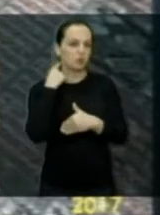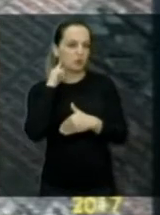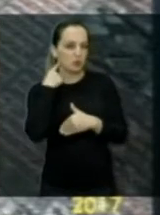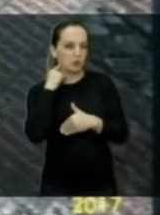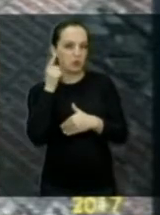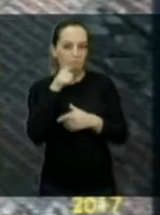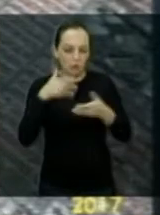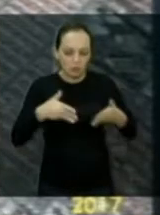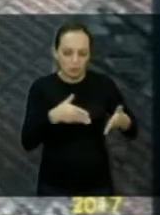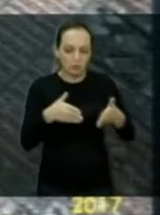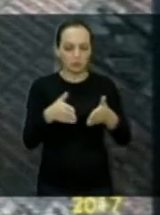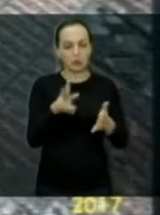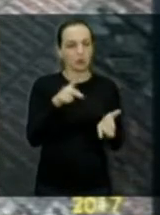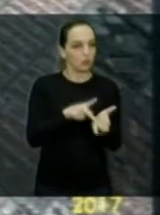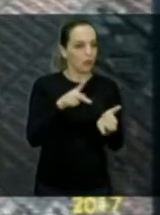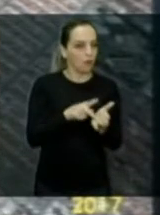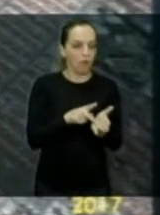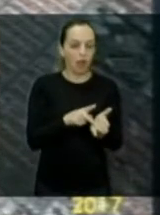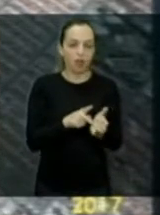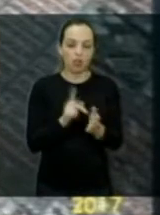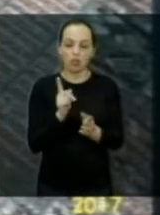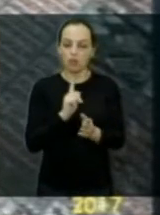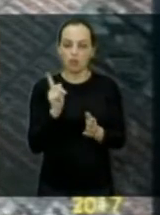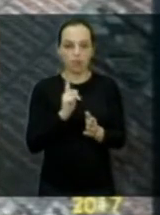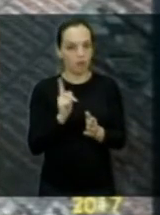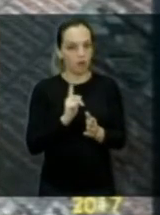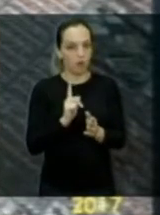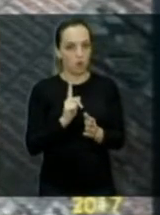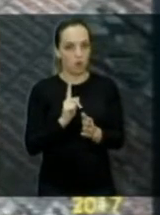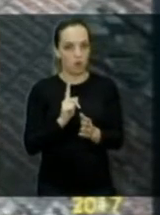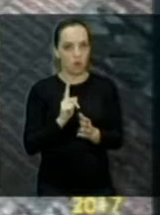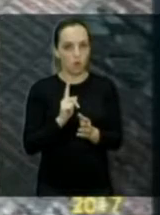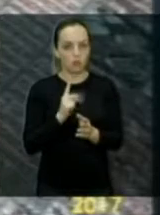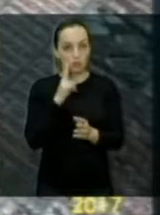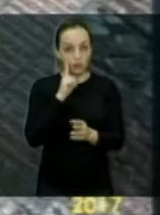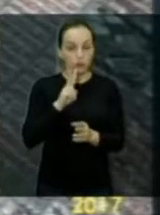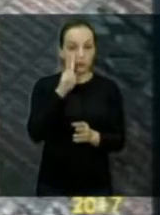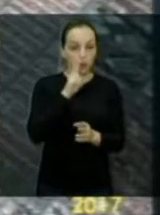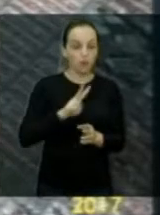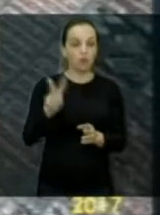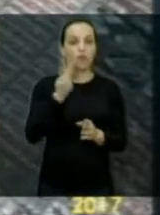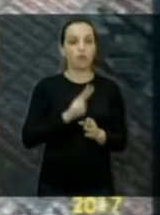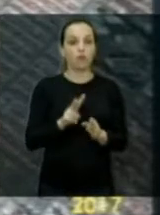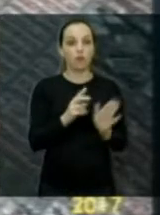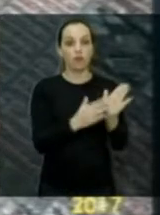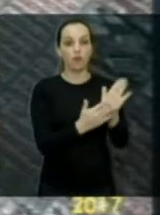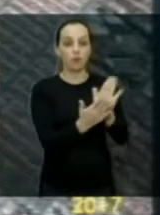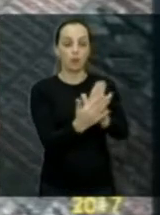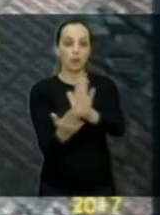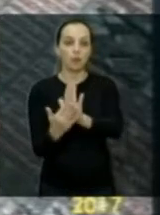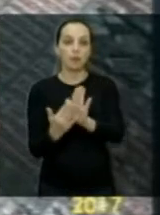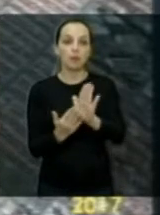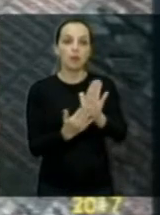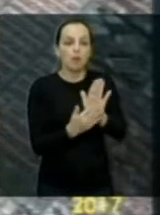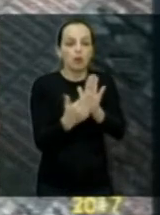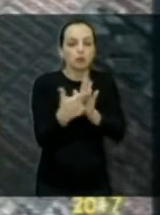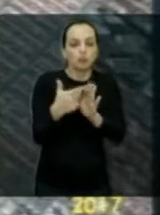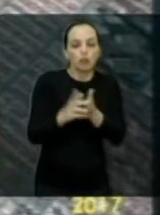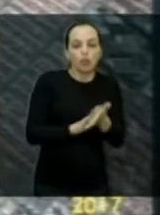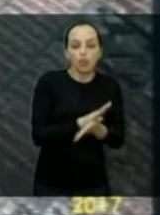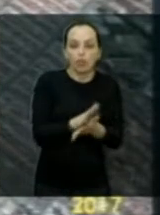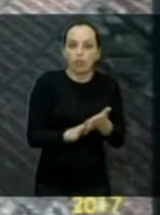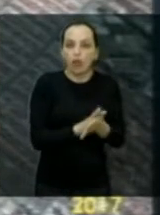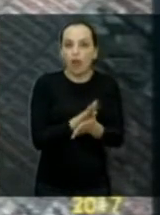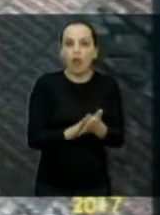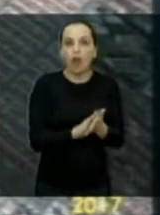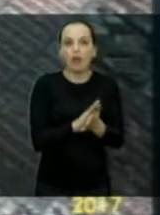E é evidente que não é isso que assoriou a represa. Nós vimos aí várias imagens anteriores. Quando não tinha nada aí, tinha